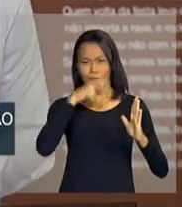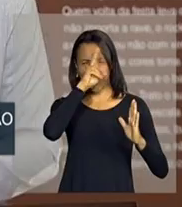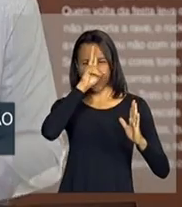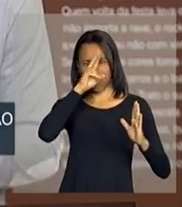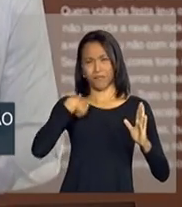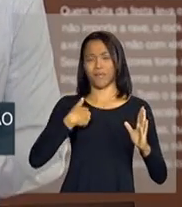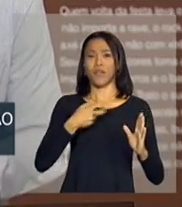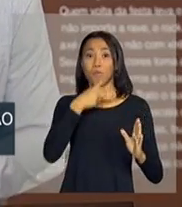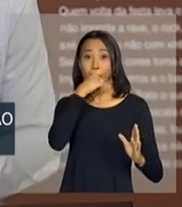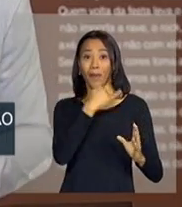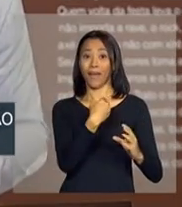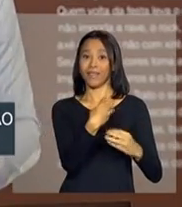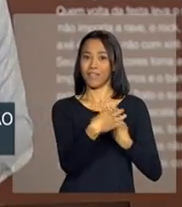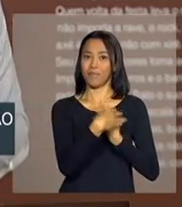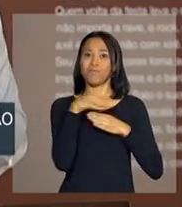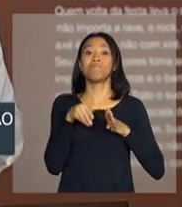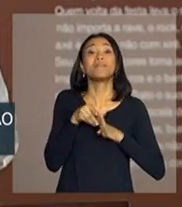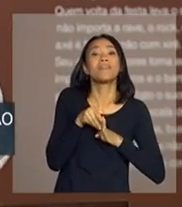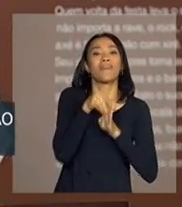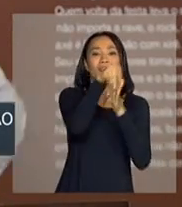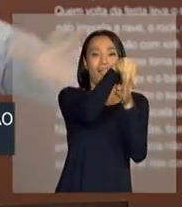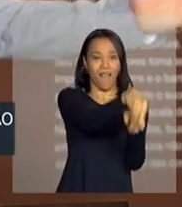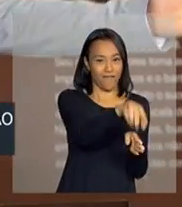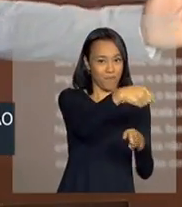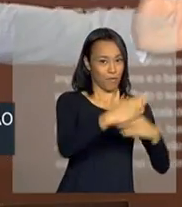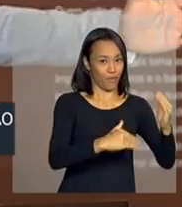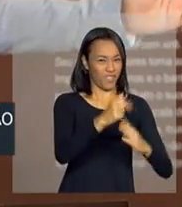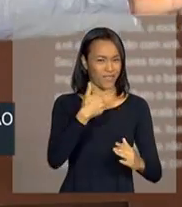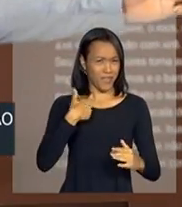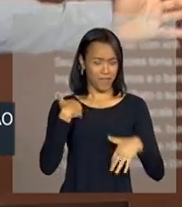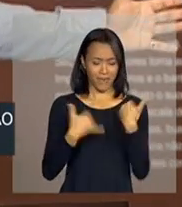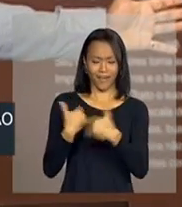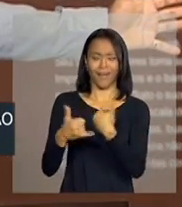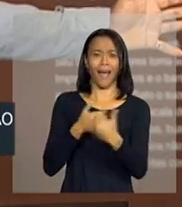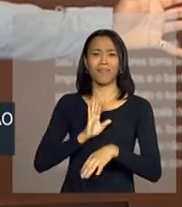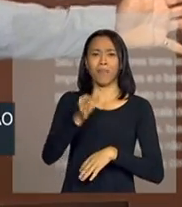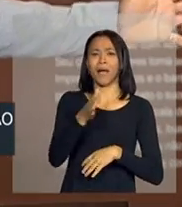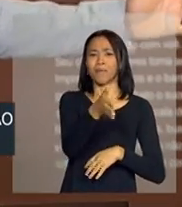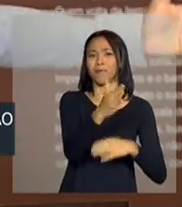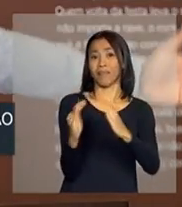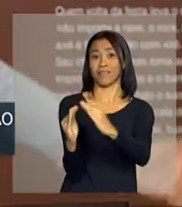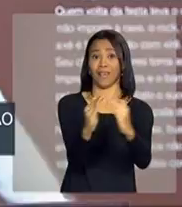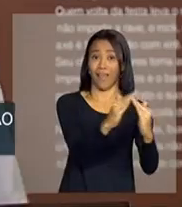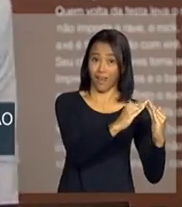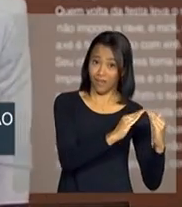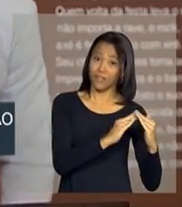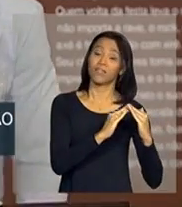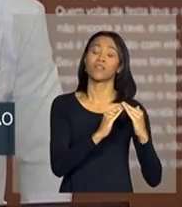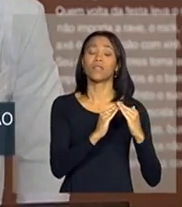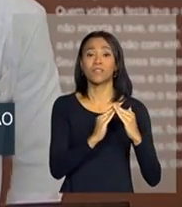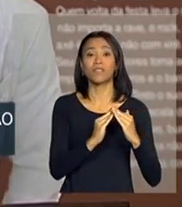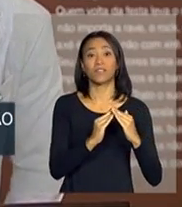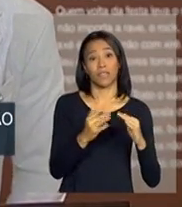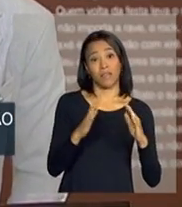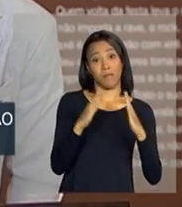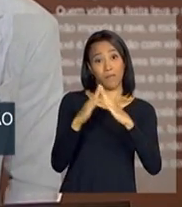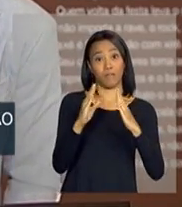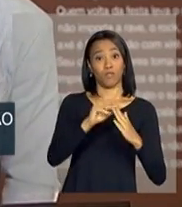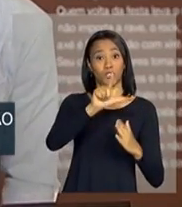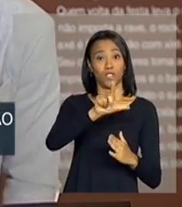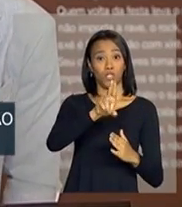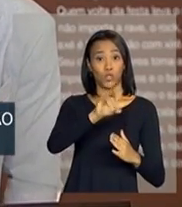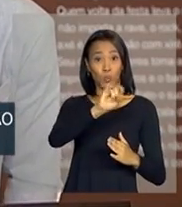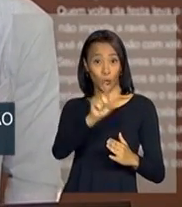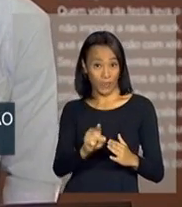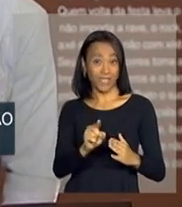como pai, ele querendo me levar para a profissão, e eu brincava nas casas ali, ao lado, na casa do Luiz Viana, que